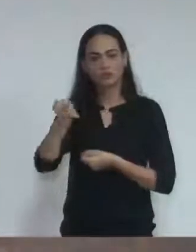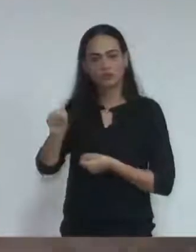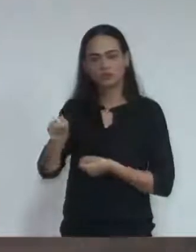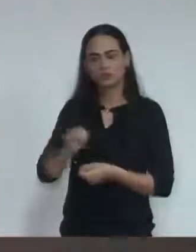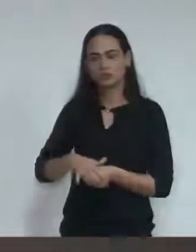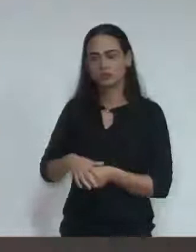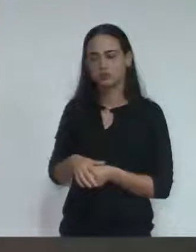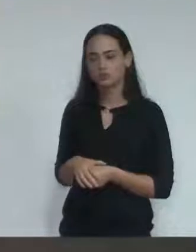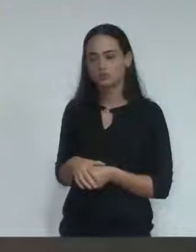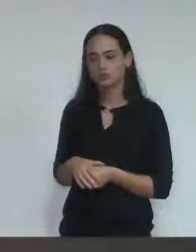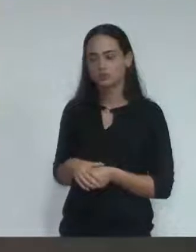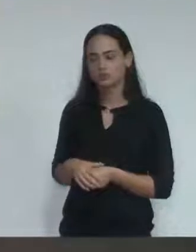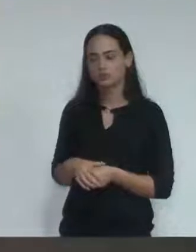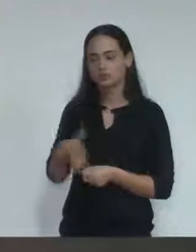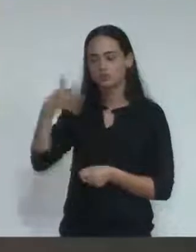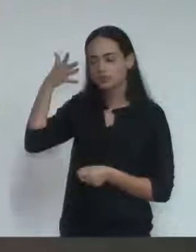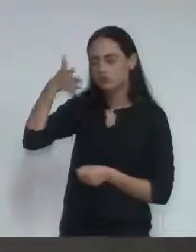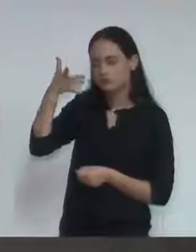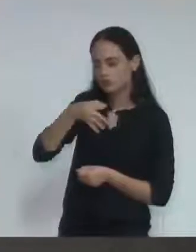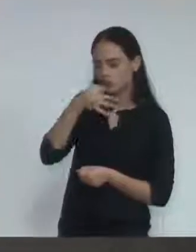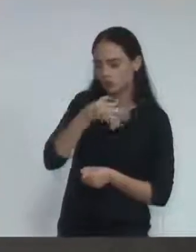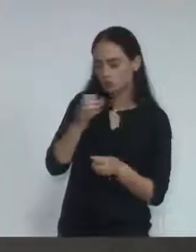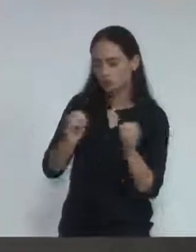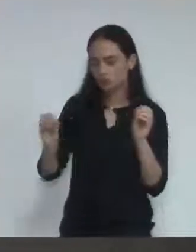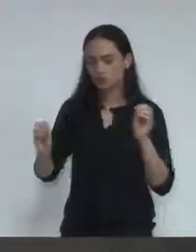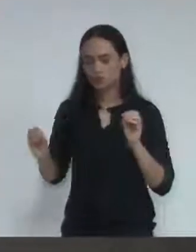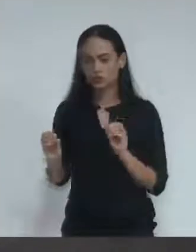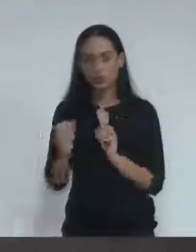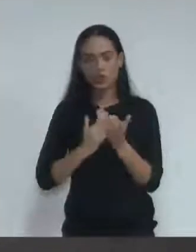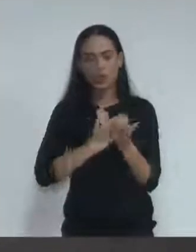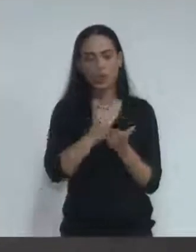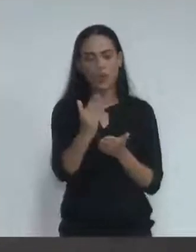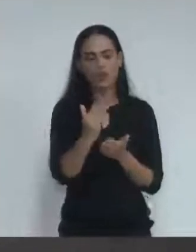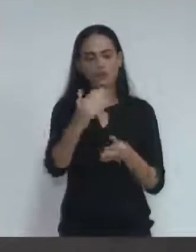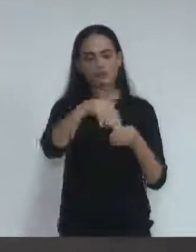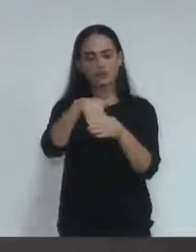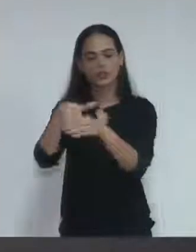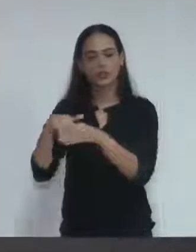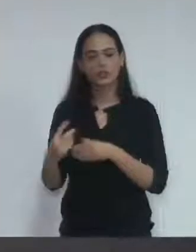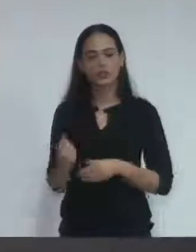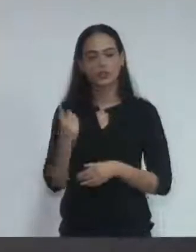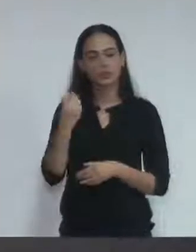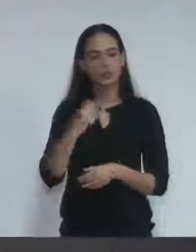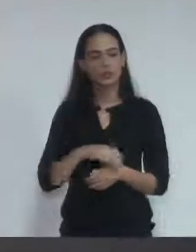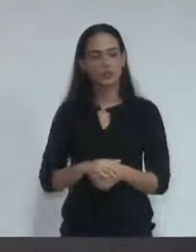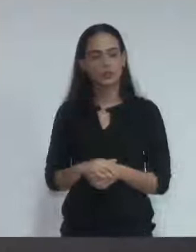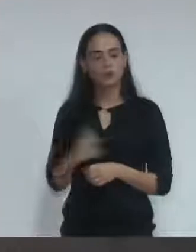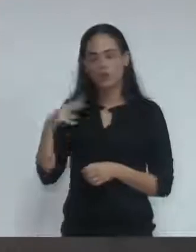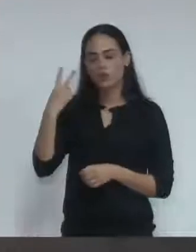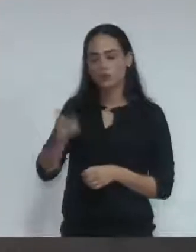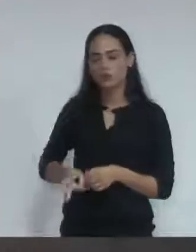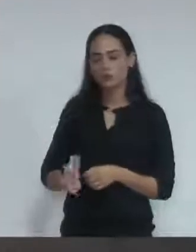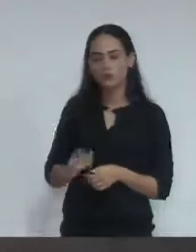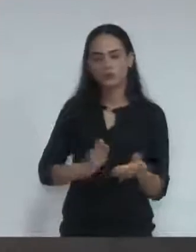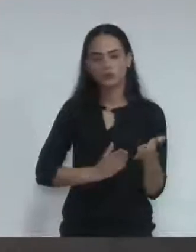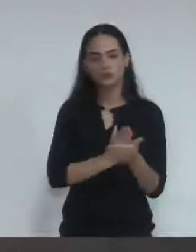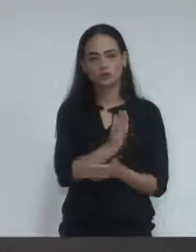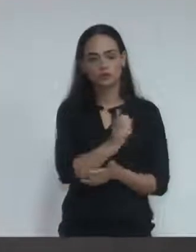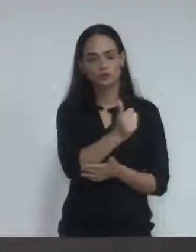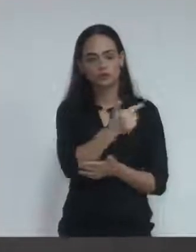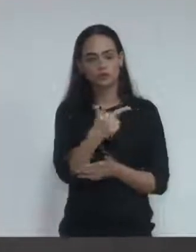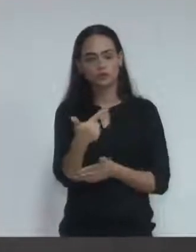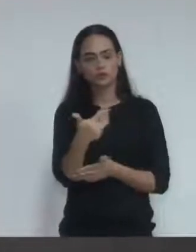havendo nenhuma manifestação de liderança, está em votação única. Os vereadores que aprovam permaneçam como se encontram. Aprovado por 12 votos